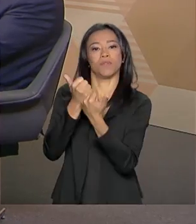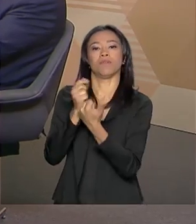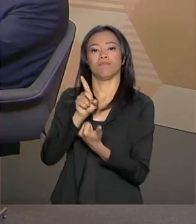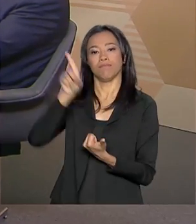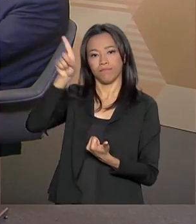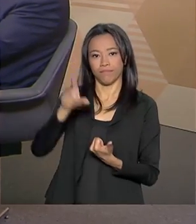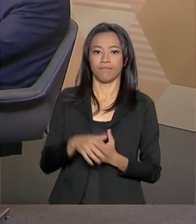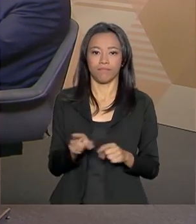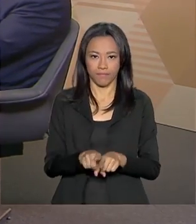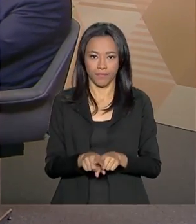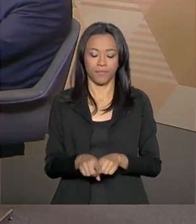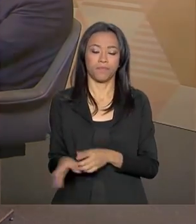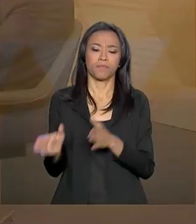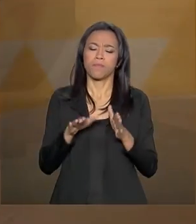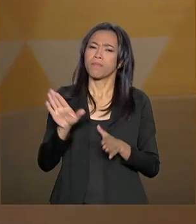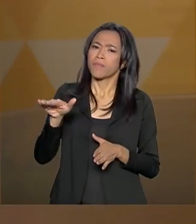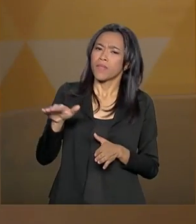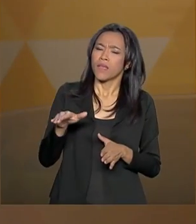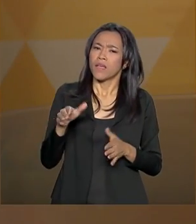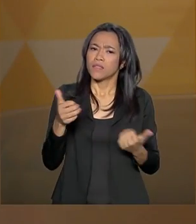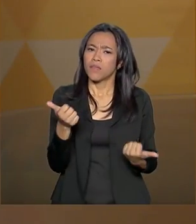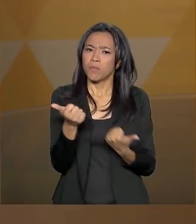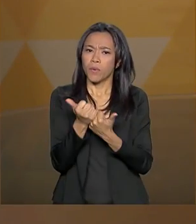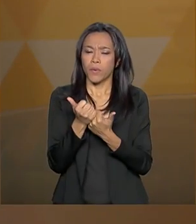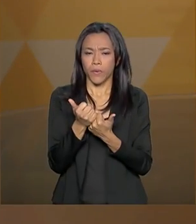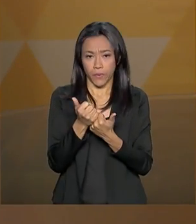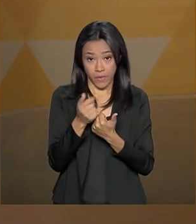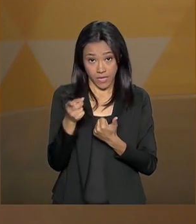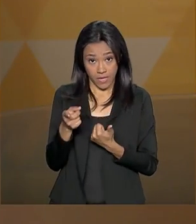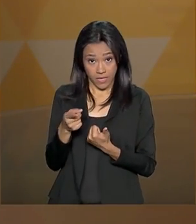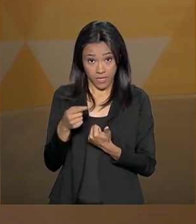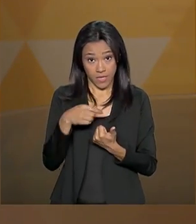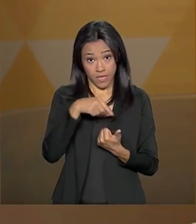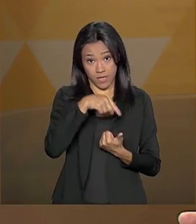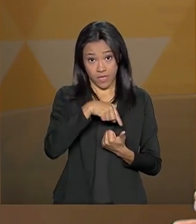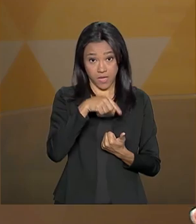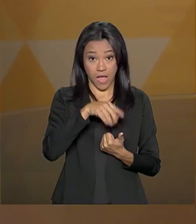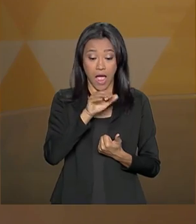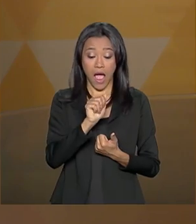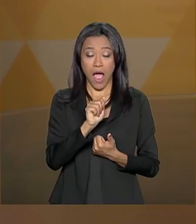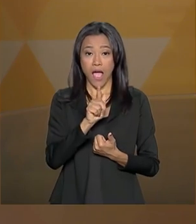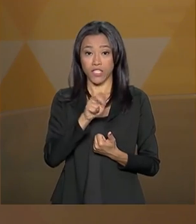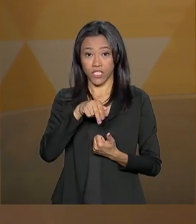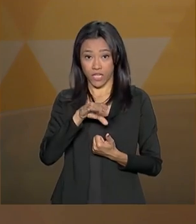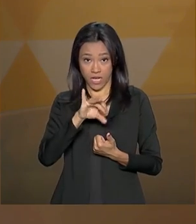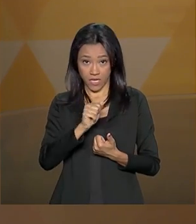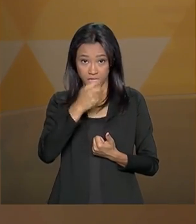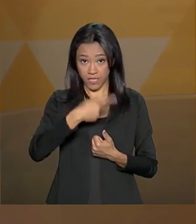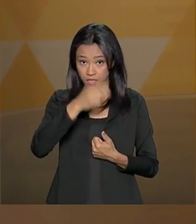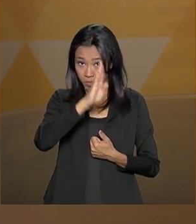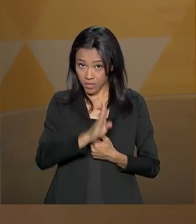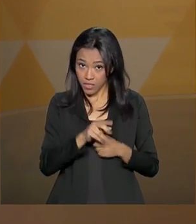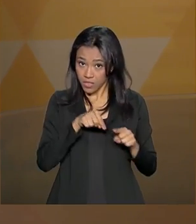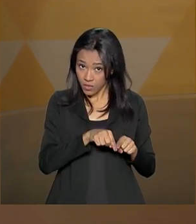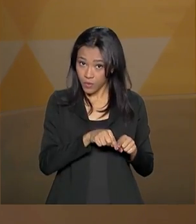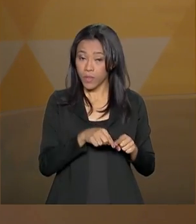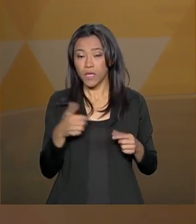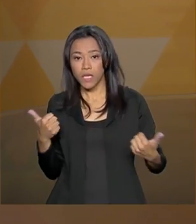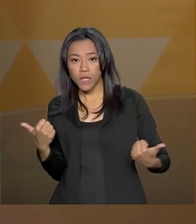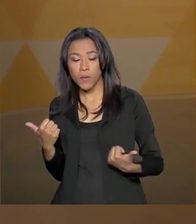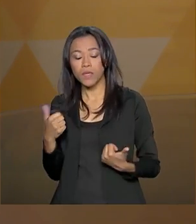citamos essa cooperação entre a Embrapa e a Agência Brasileira de Cooperação. Agora, a Embrapa, ela tem